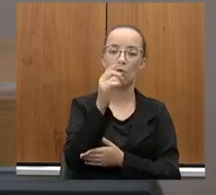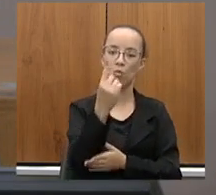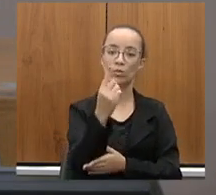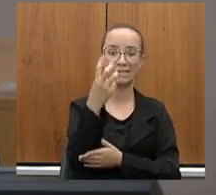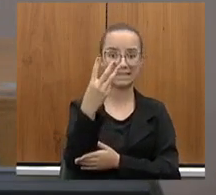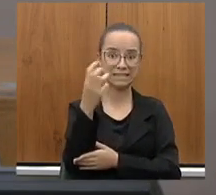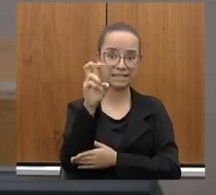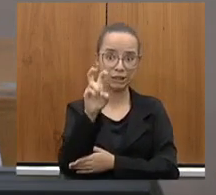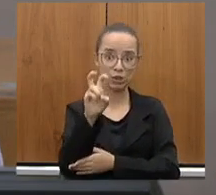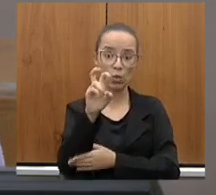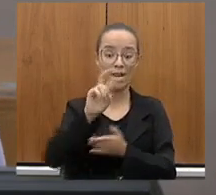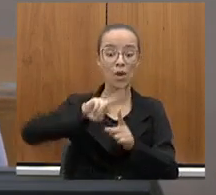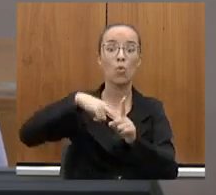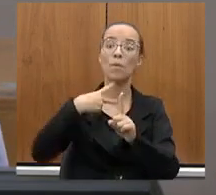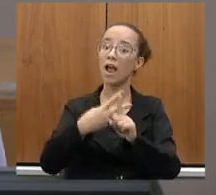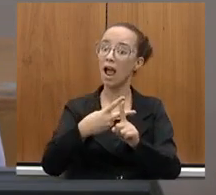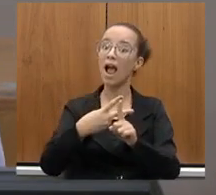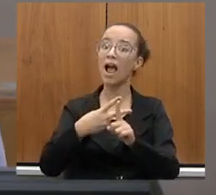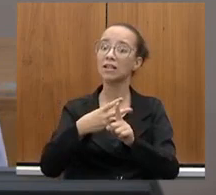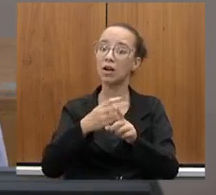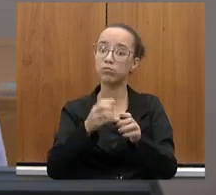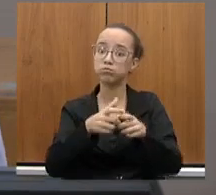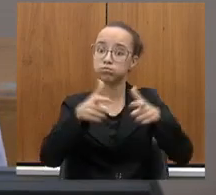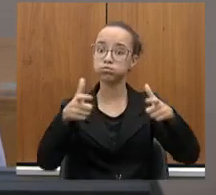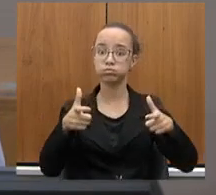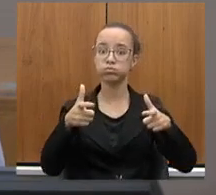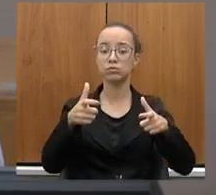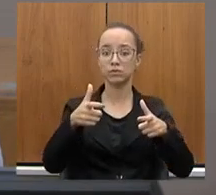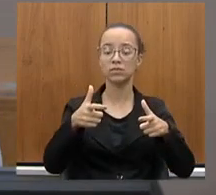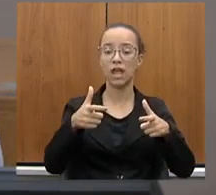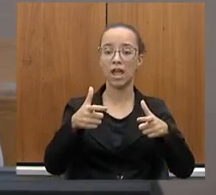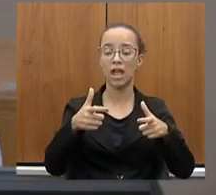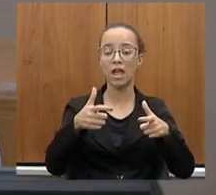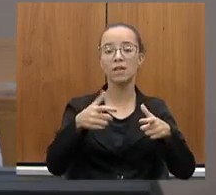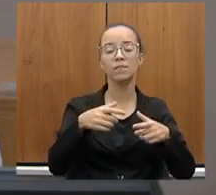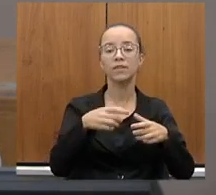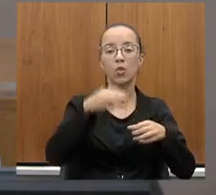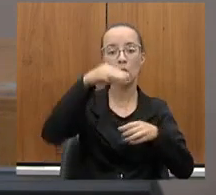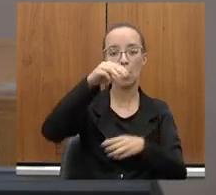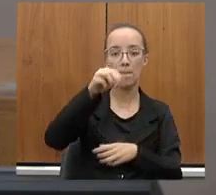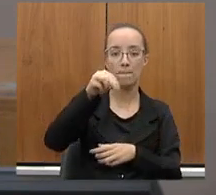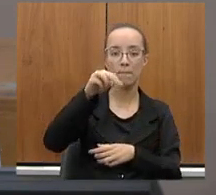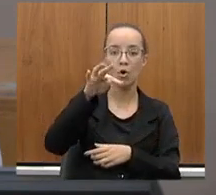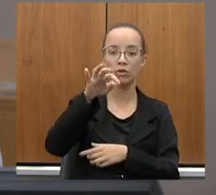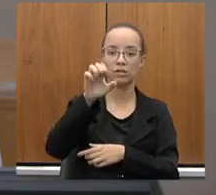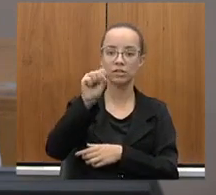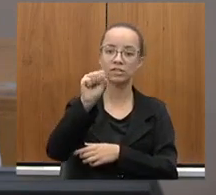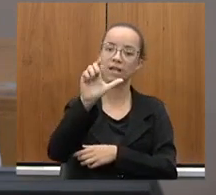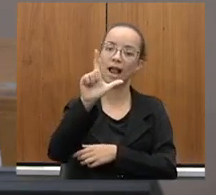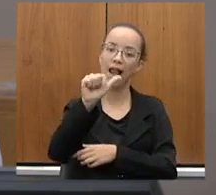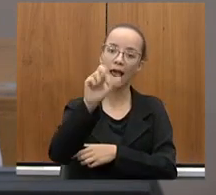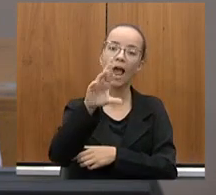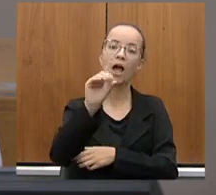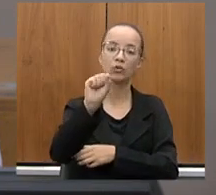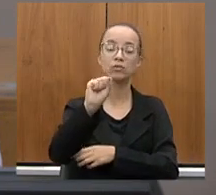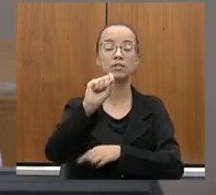integralmente duplicada, o trecho de Curvelo a Montes Claros, e vamos fazer o Anel de Montes Claros.